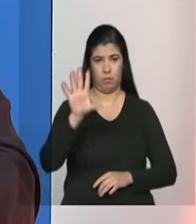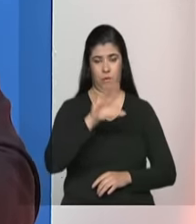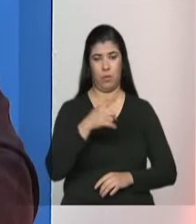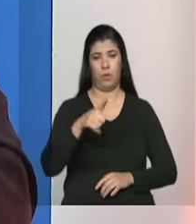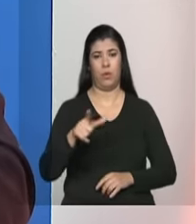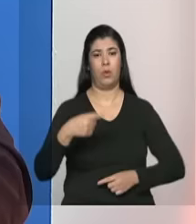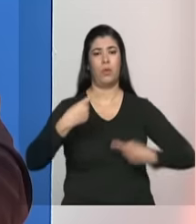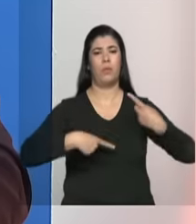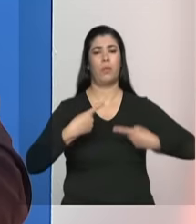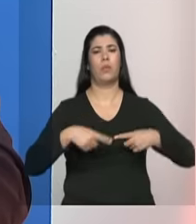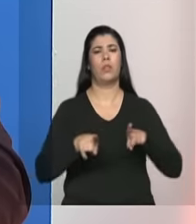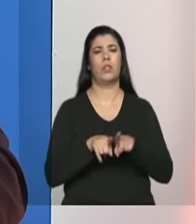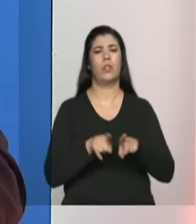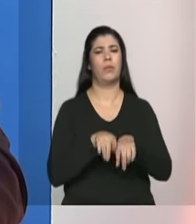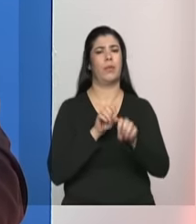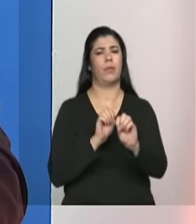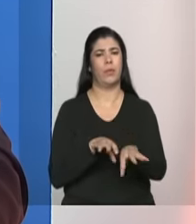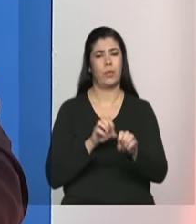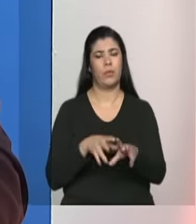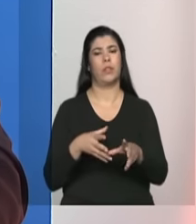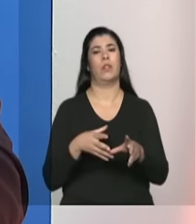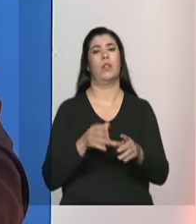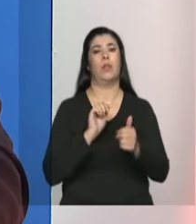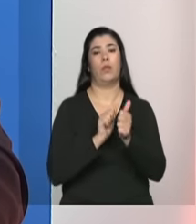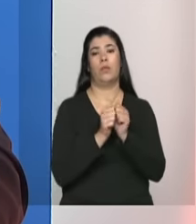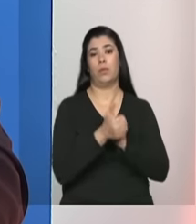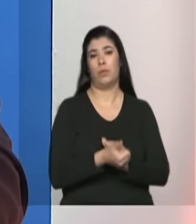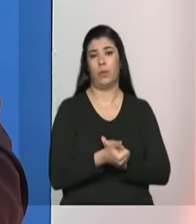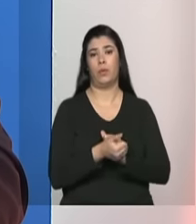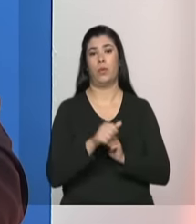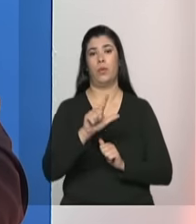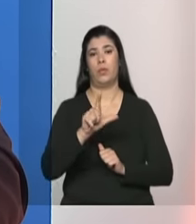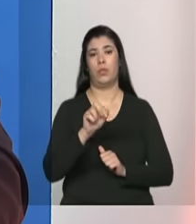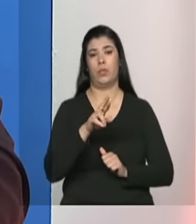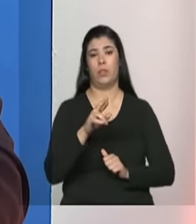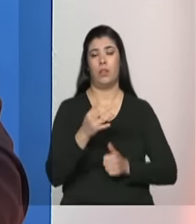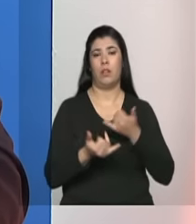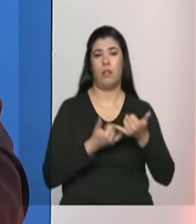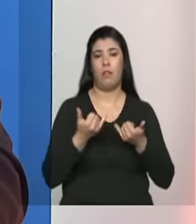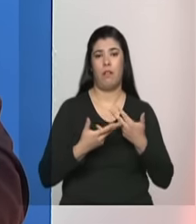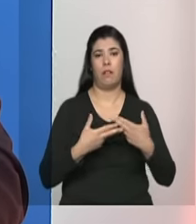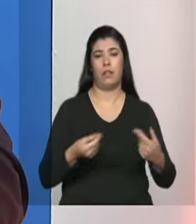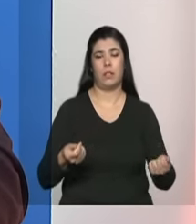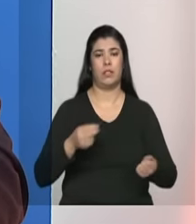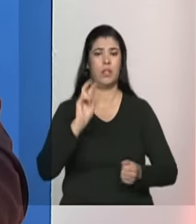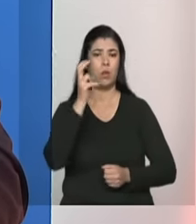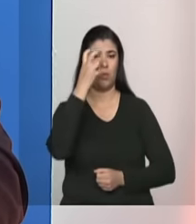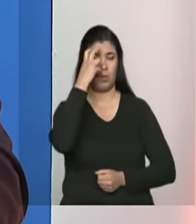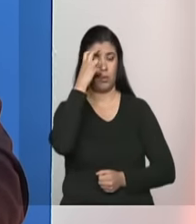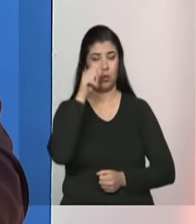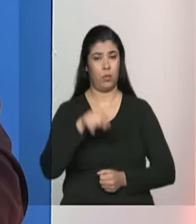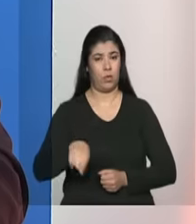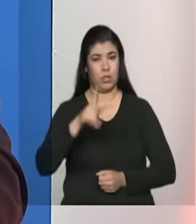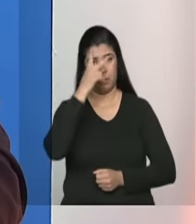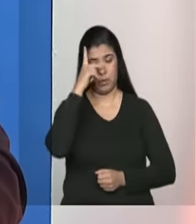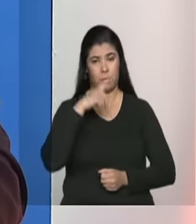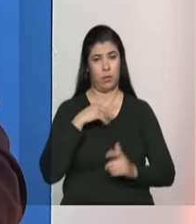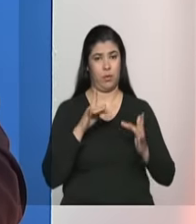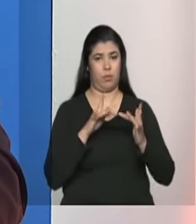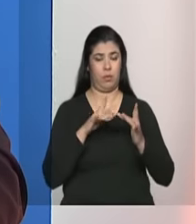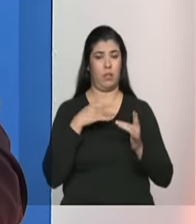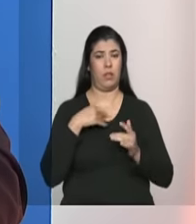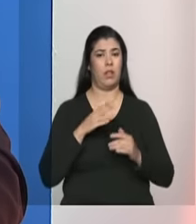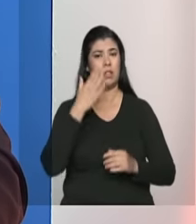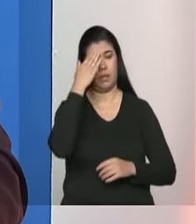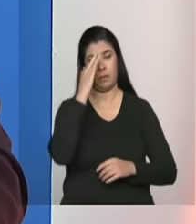sejam trabalhadas como a educação como esporte lazer e cultura para prevenir que essas crianças estejam em situação de rua nós sabemos que temos um caminho